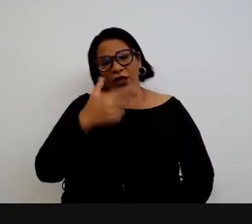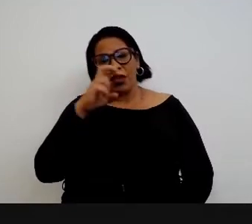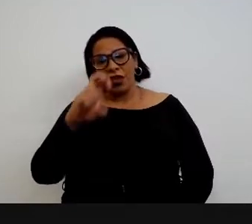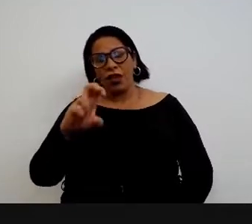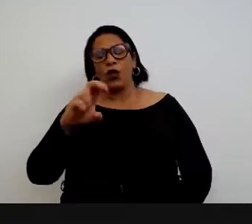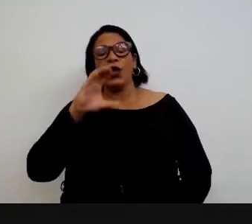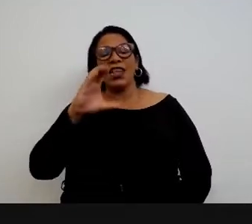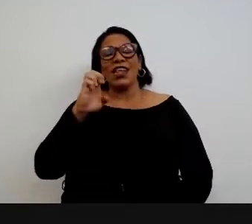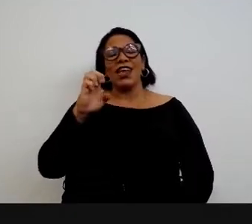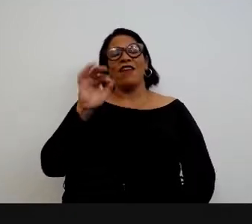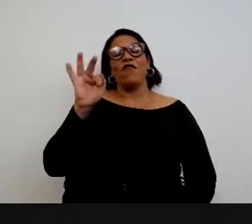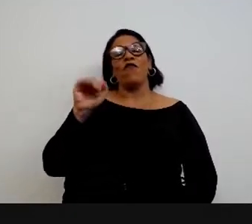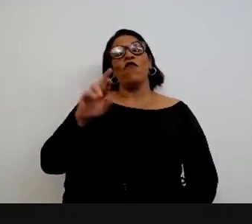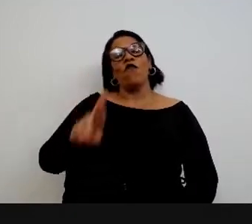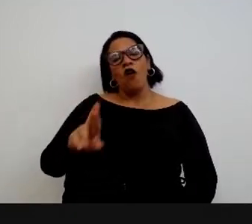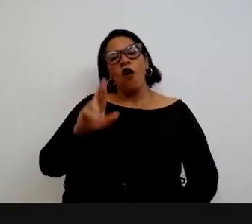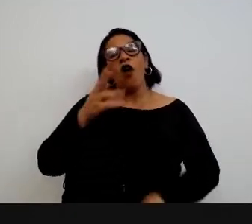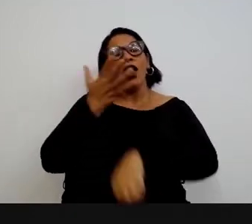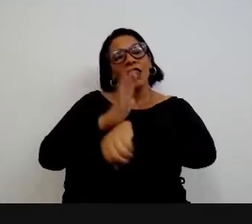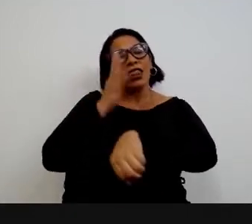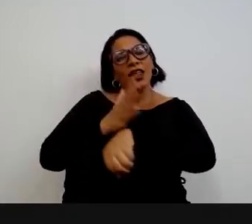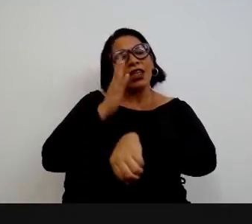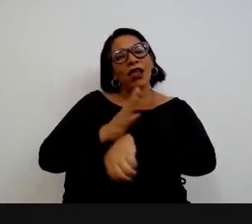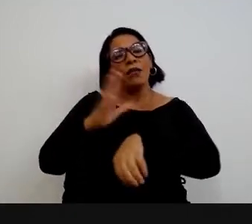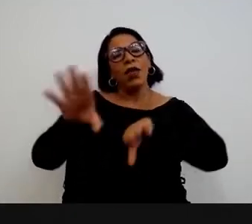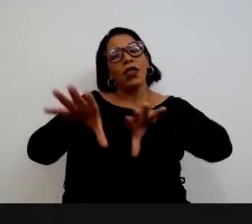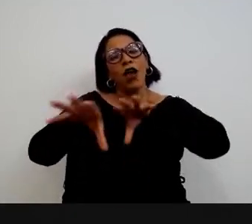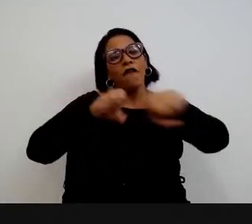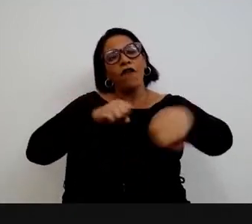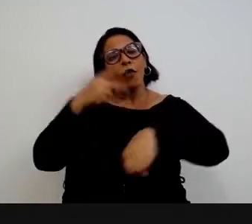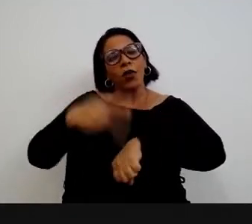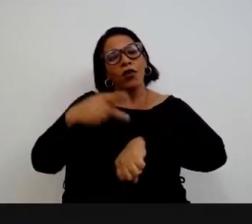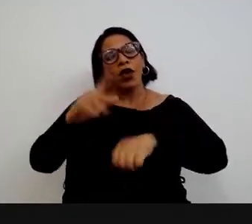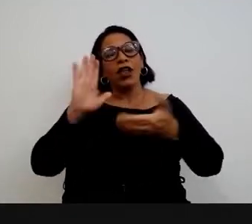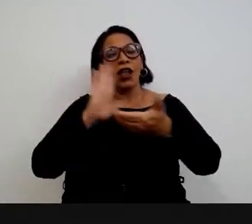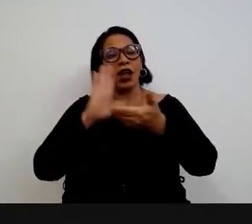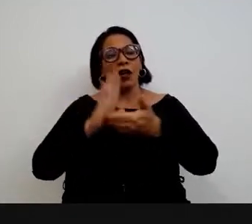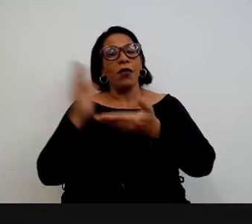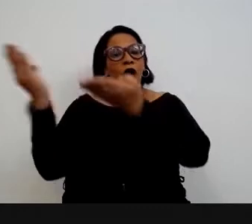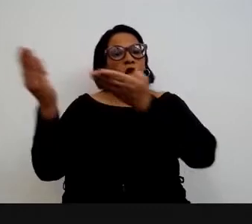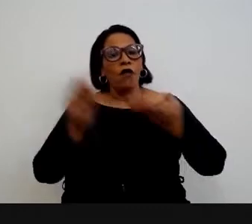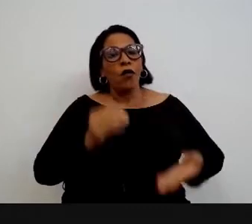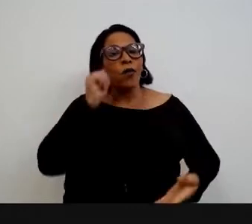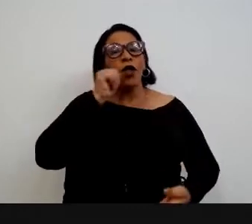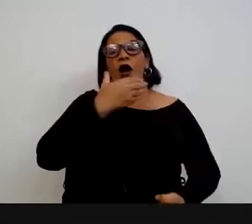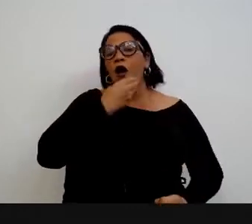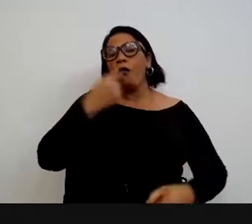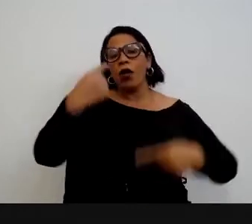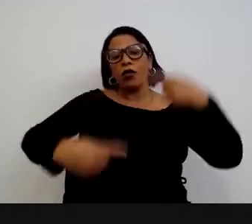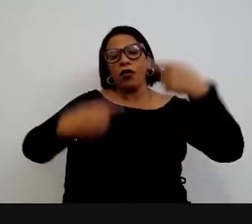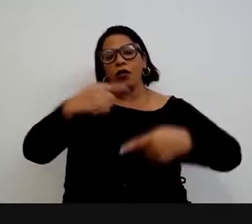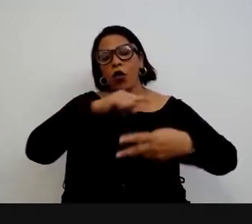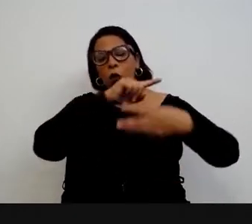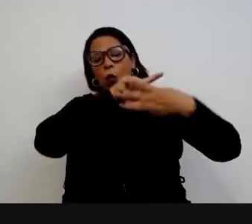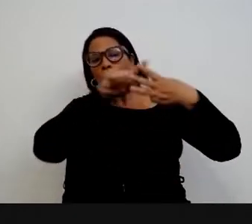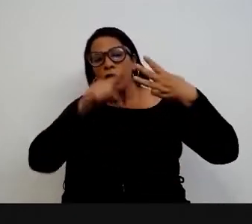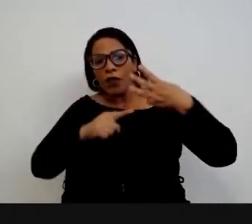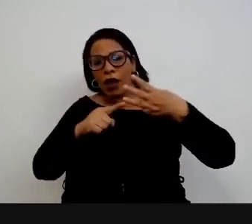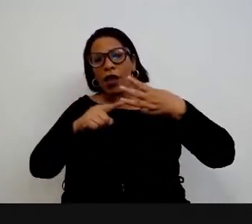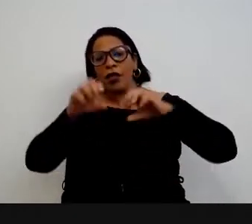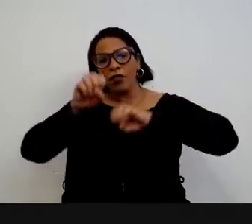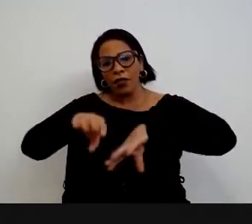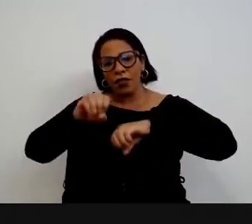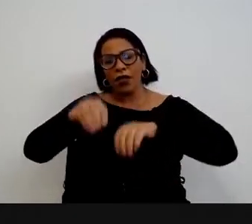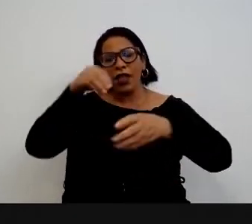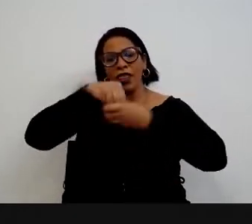do Centro de Formação, Treinamento e Aperfeiçoamento da Câmara, convidamos todas e todos a discutir os três pilares da